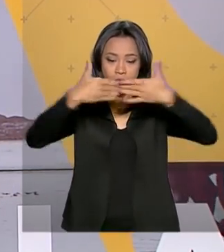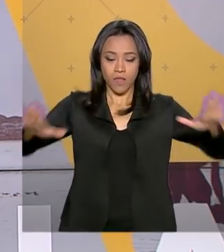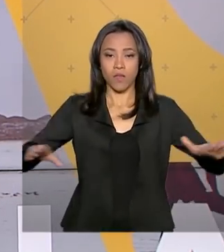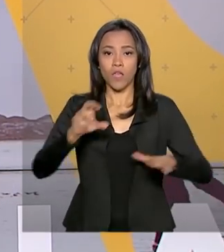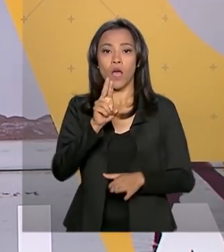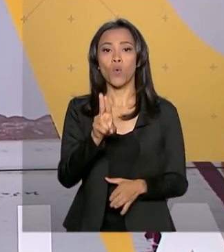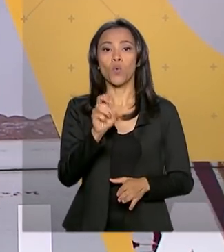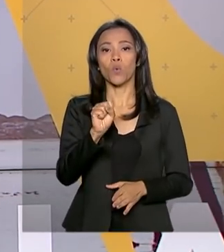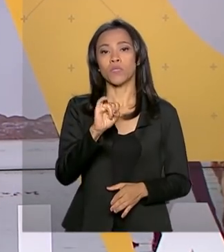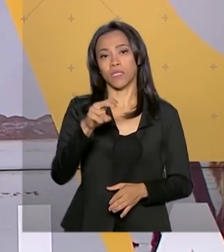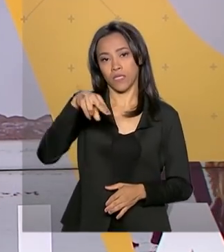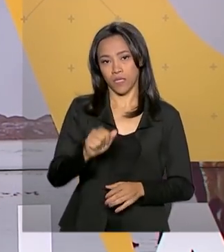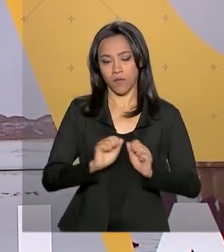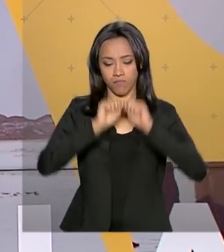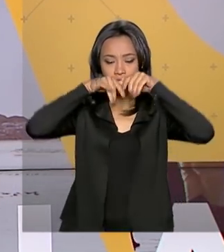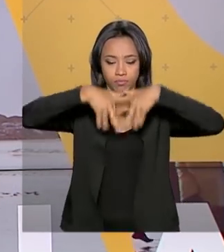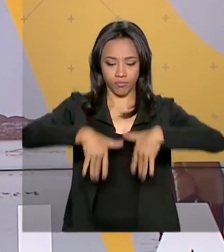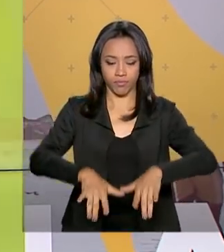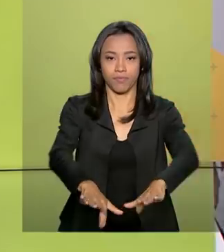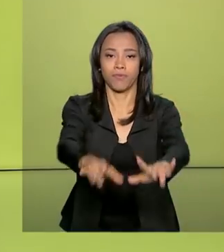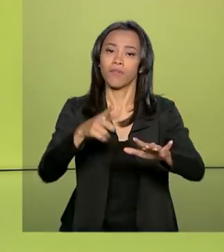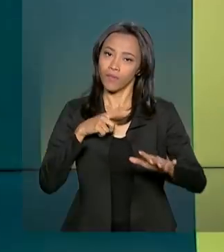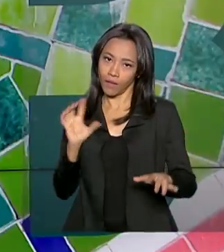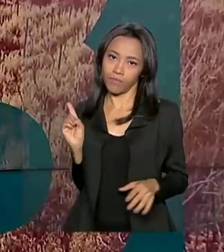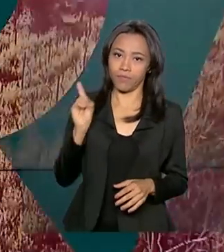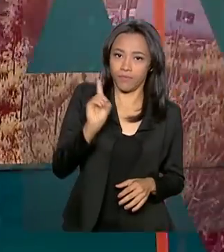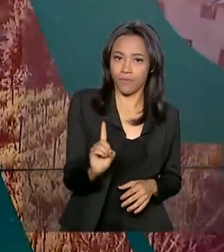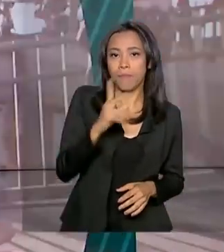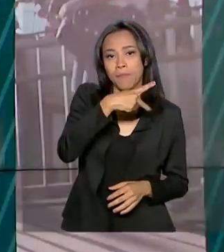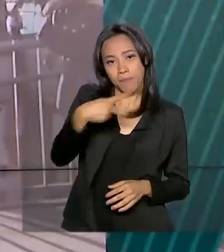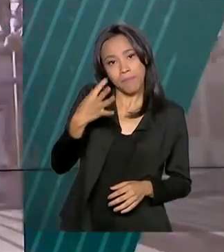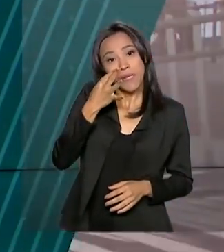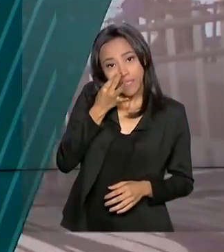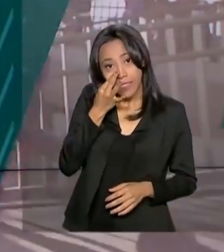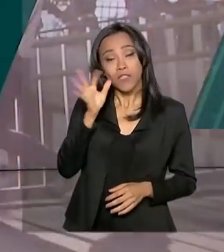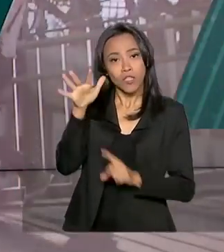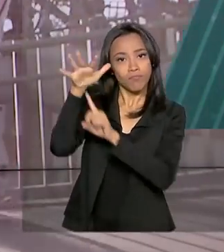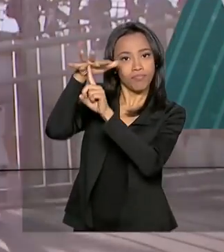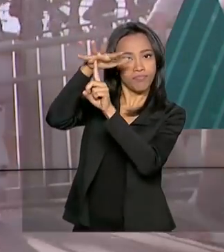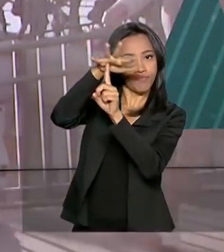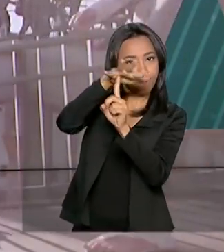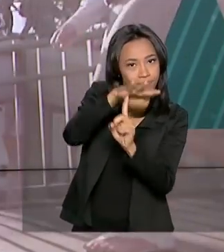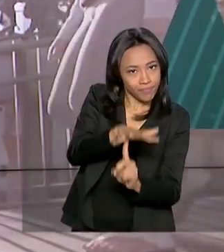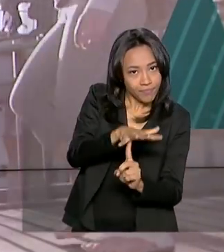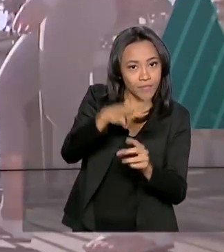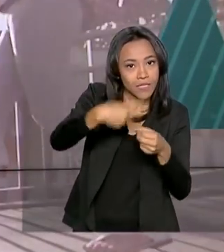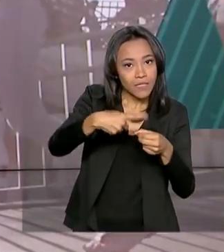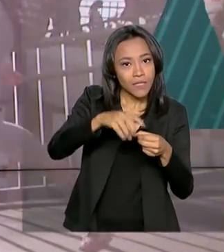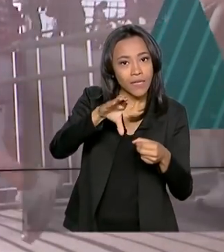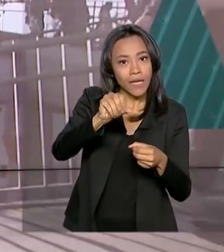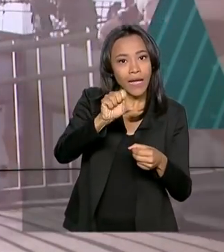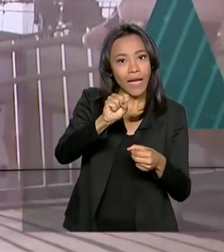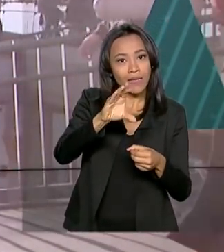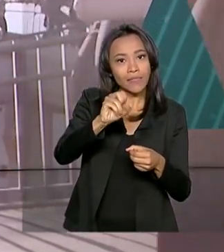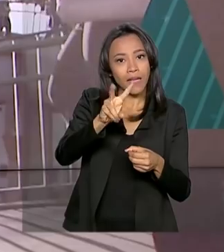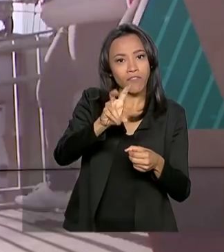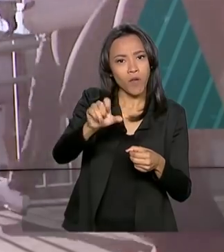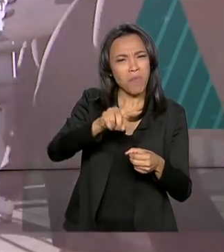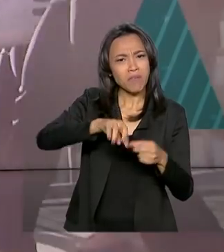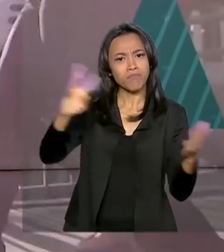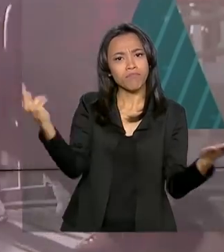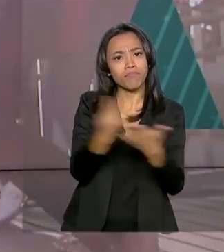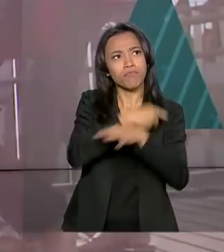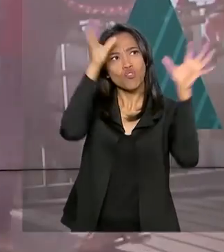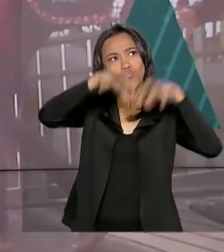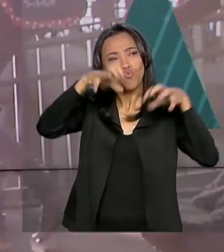hidrelétrica de Baixo Iguaçu ia contar com a presença do presidente Jair Bolsonaro, que chegou a pousar no município de Cascavel. Mas com as fortes chuvas, ele